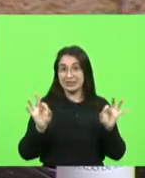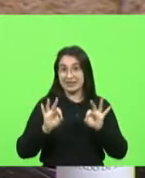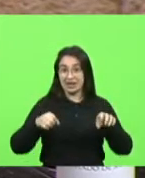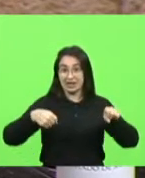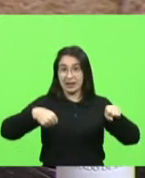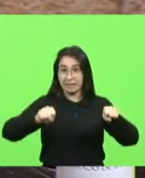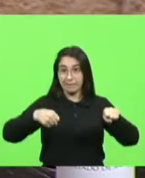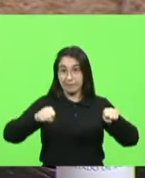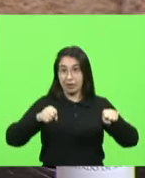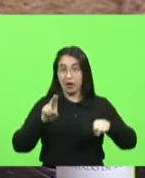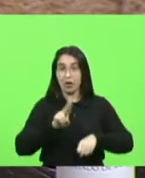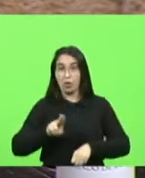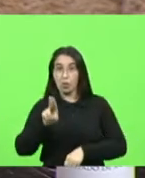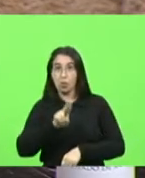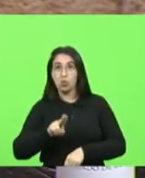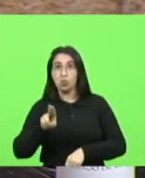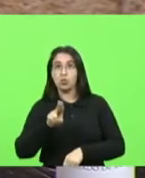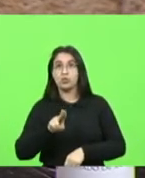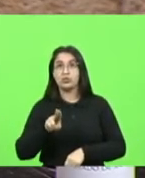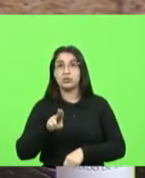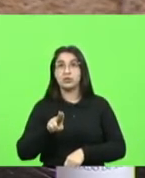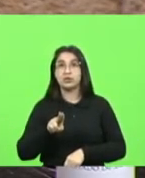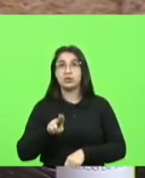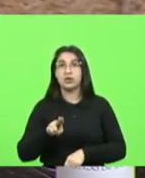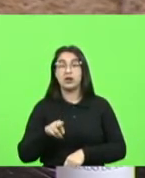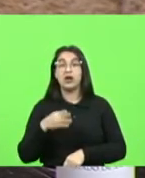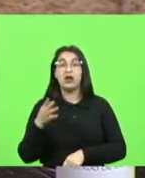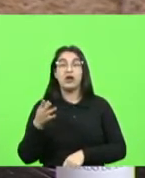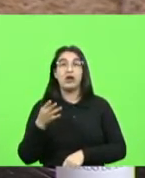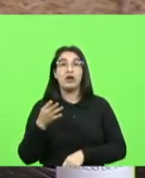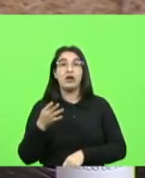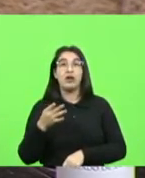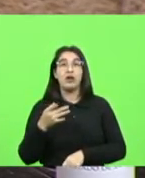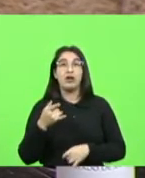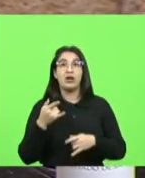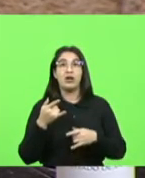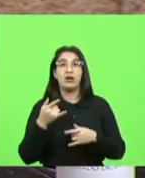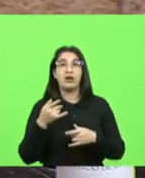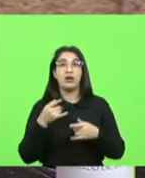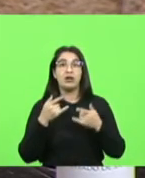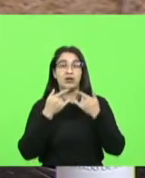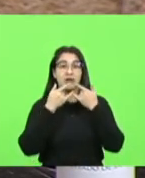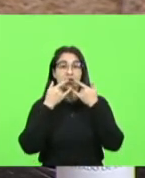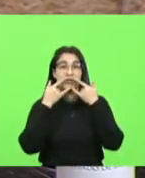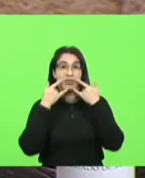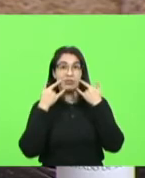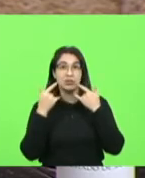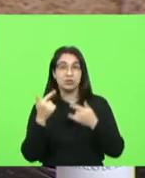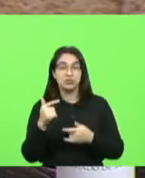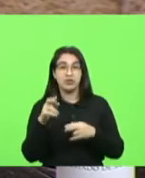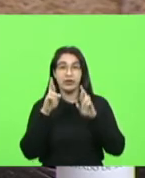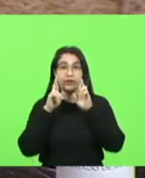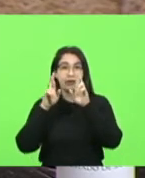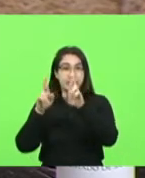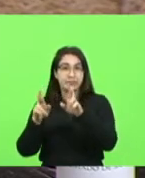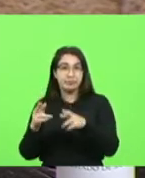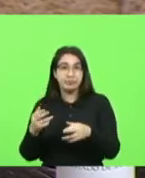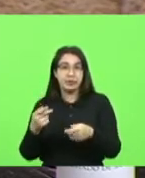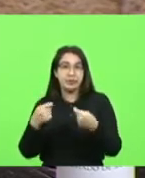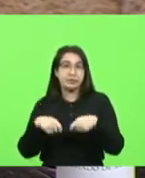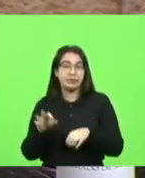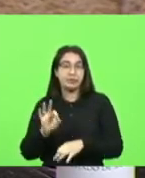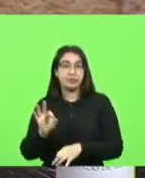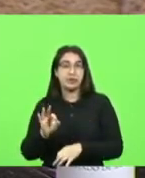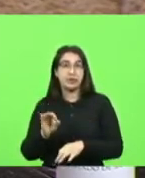no conteúdo integral que nós cortamos um pedaço um professor que tira a máscara pra andar de moto não merece respeito mas quem fez